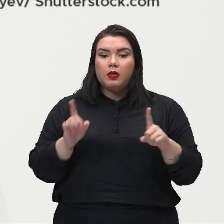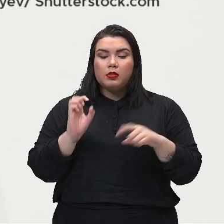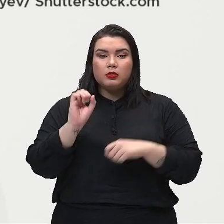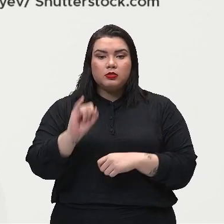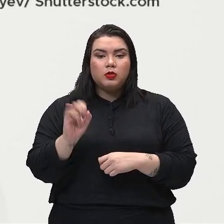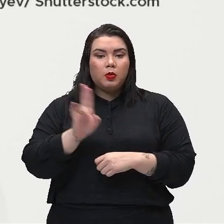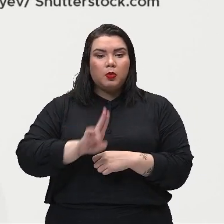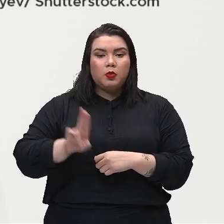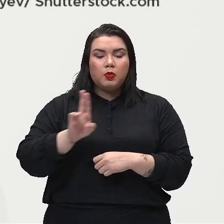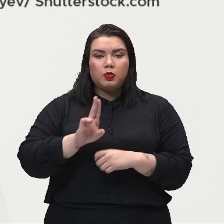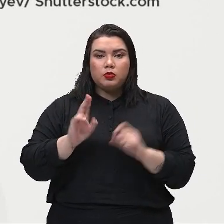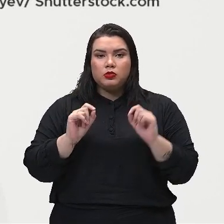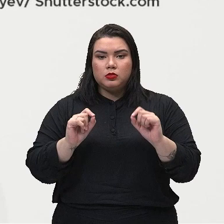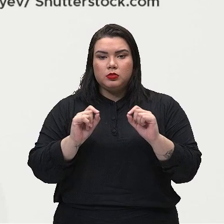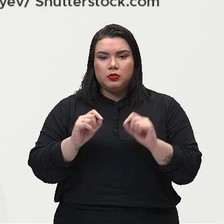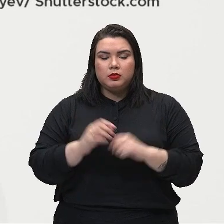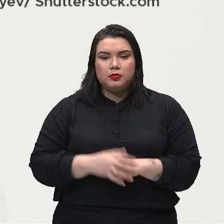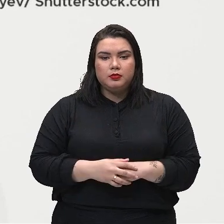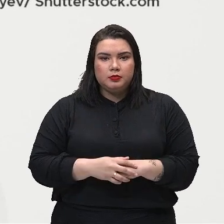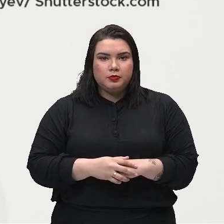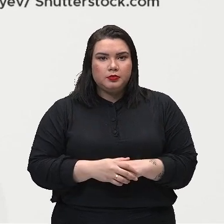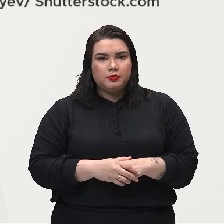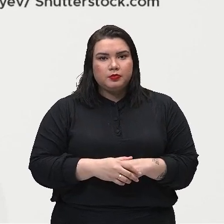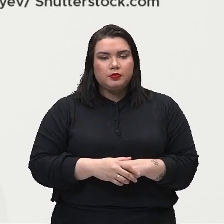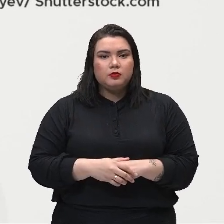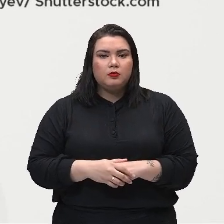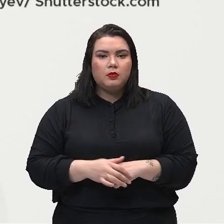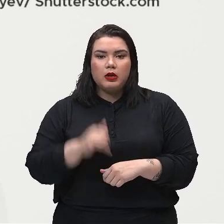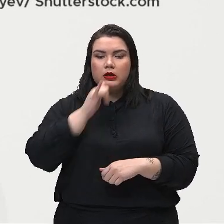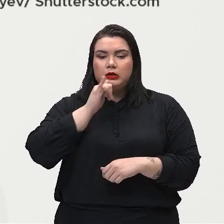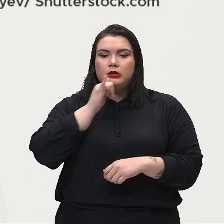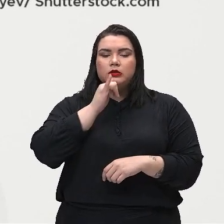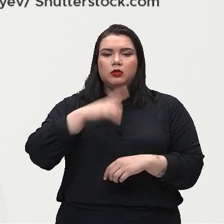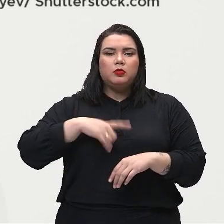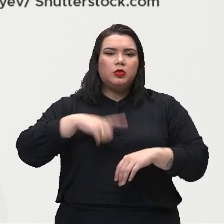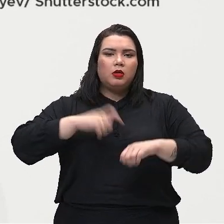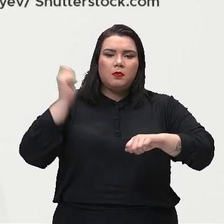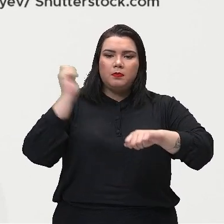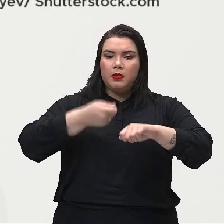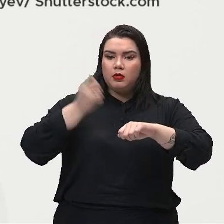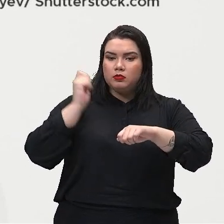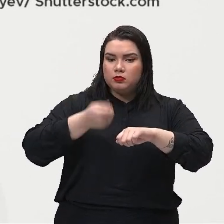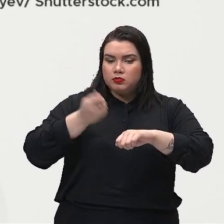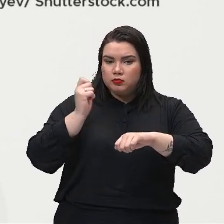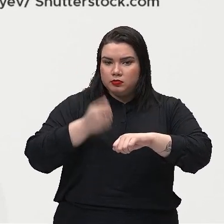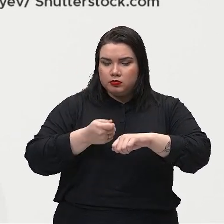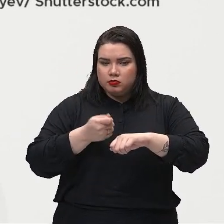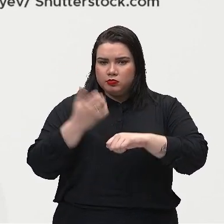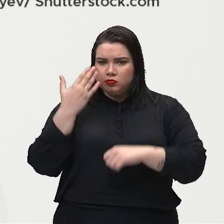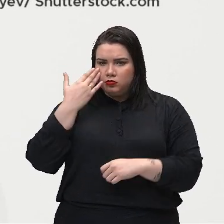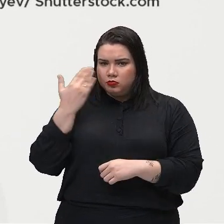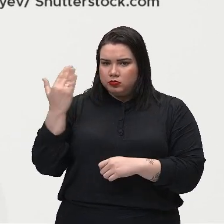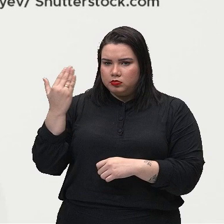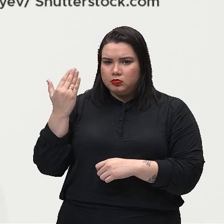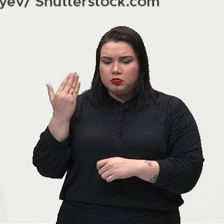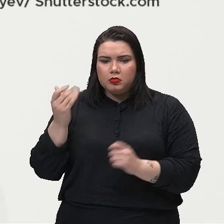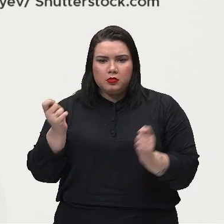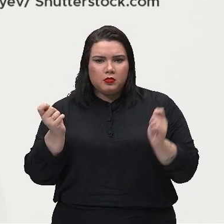utilizando para um martelo aqui, será que eu consigo